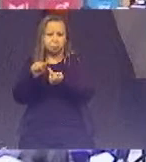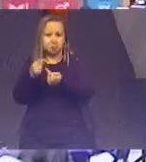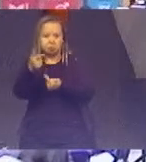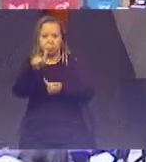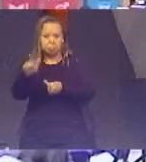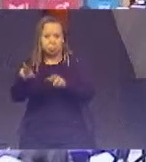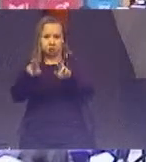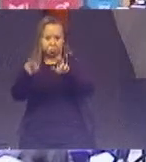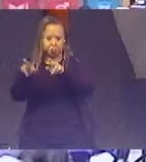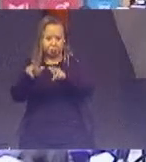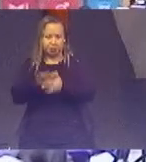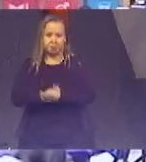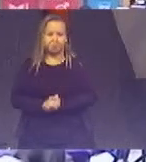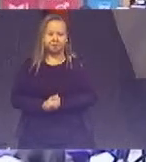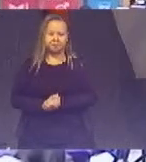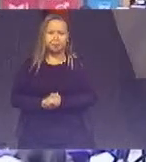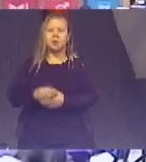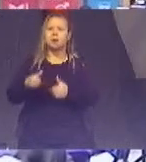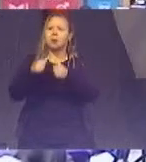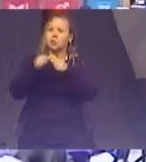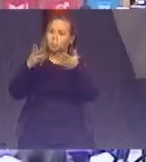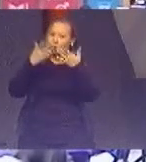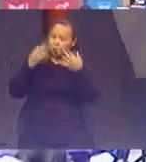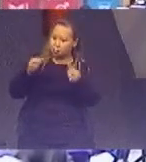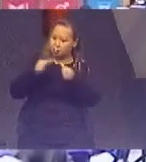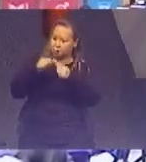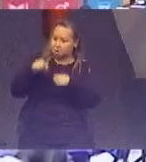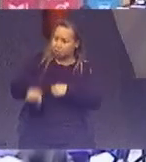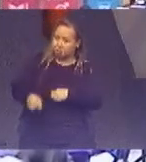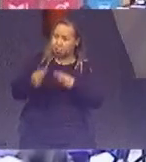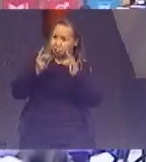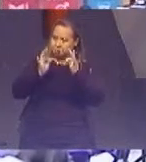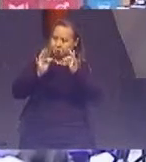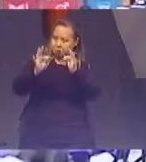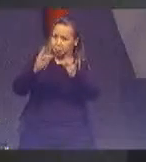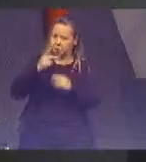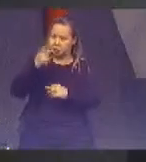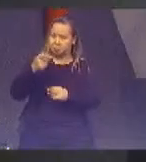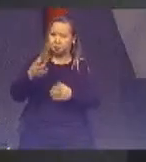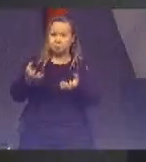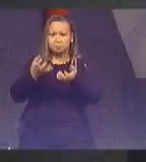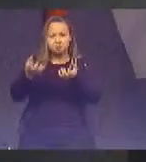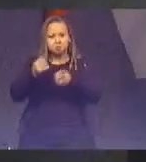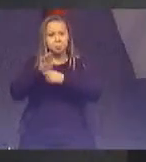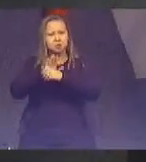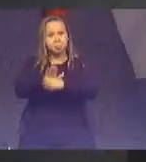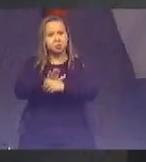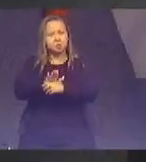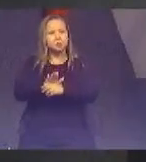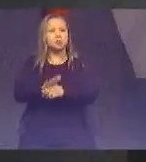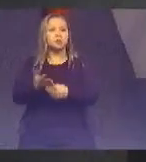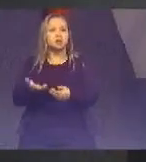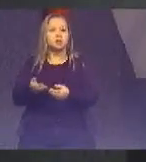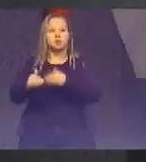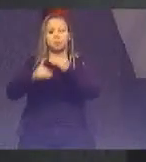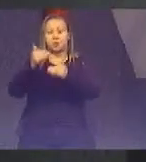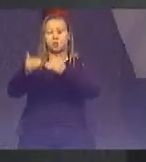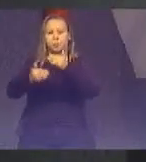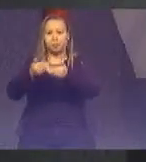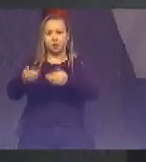feliz com a oportunidade de estar aqui dando este estímulo a vocês e querendo contribuir para o desenvolvimento das políticas de